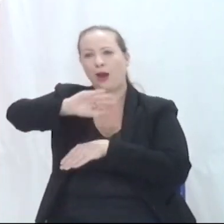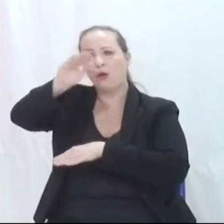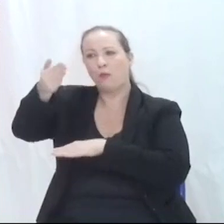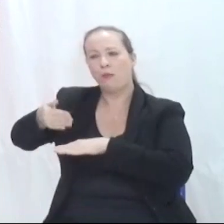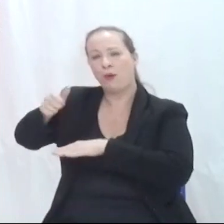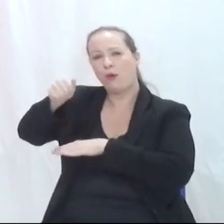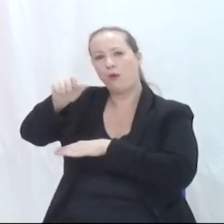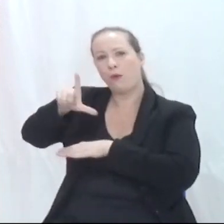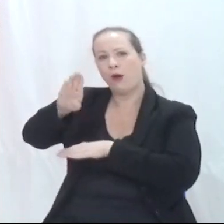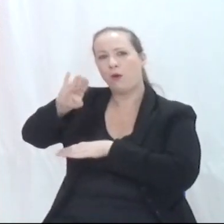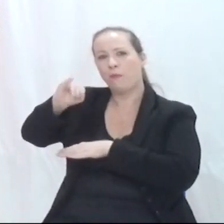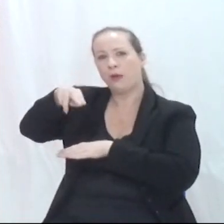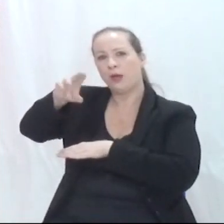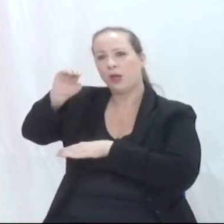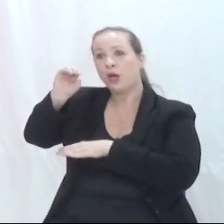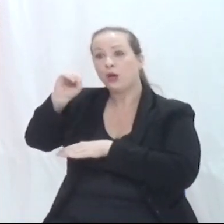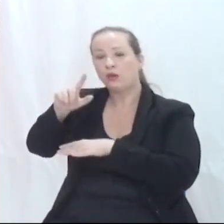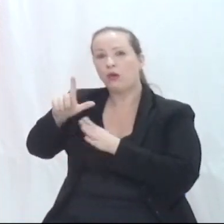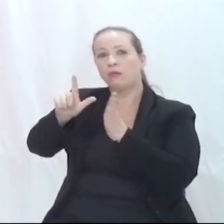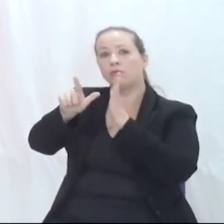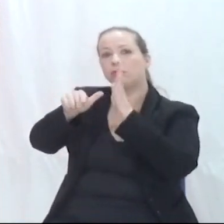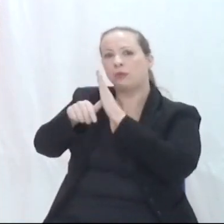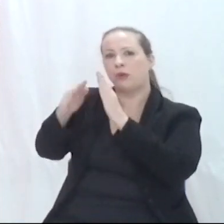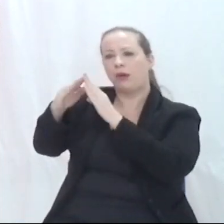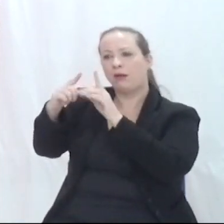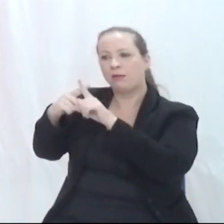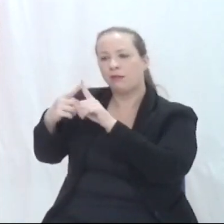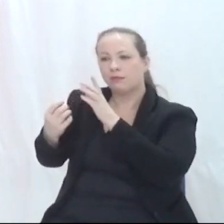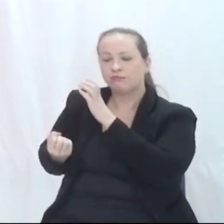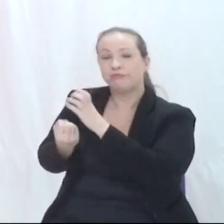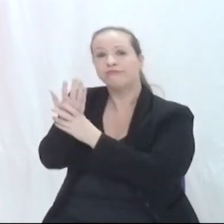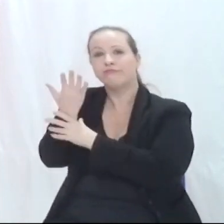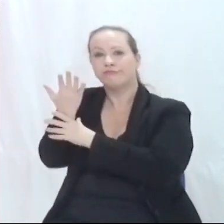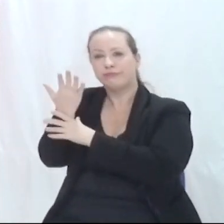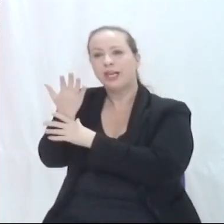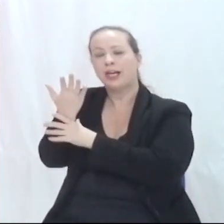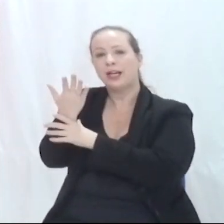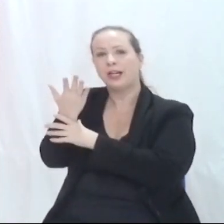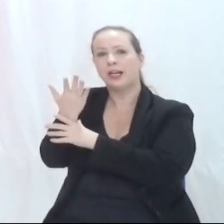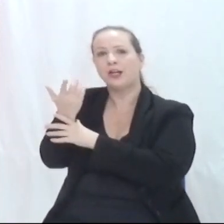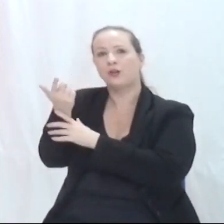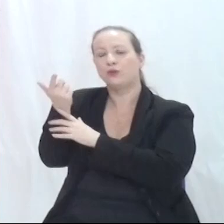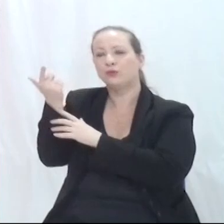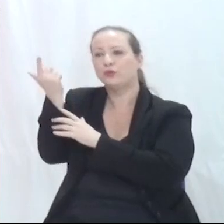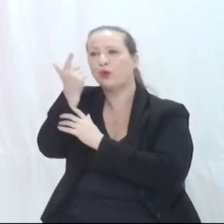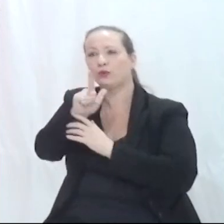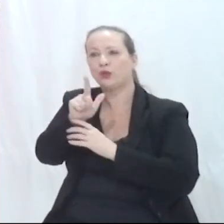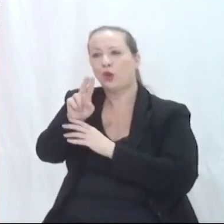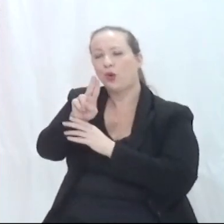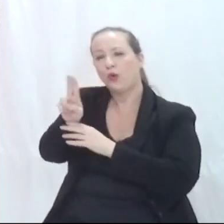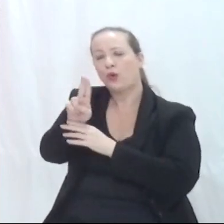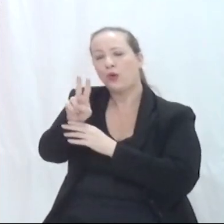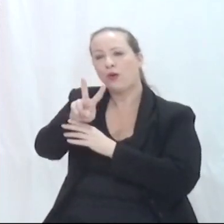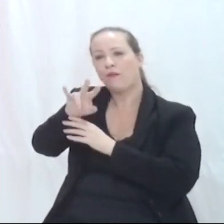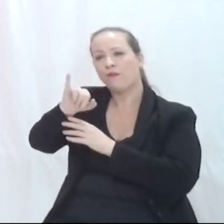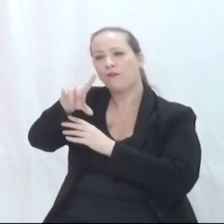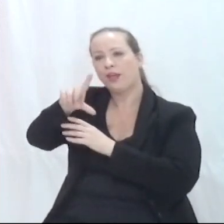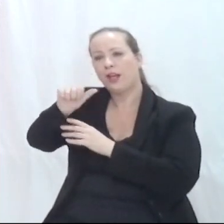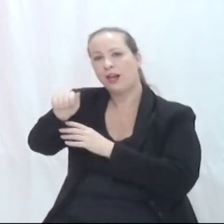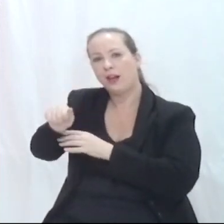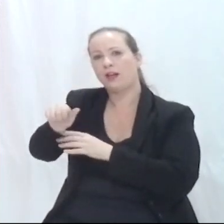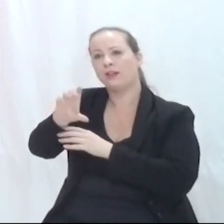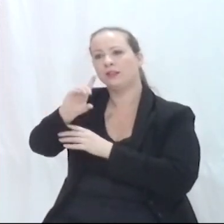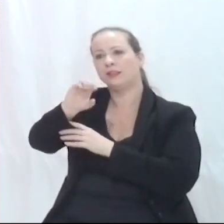construção da igreja, passou-se a ter uma localidade, e essa localidade recebeu à época a denominação de Vila São